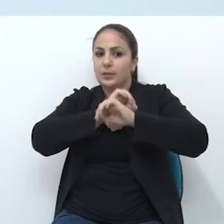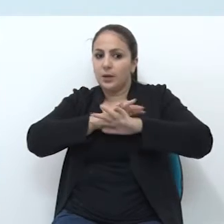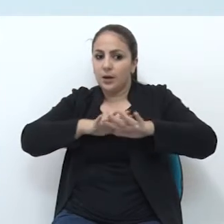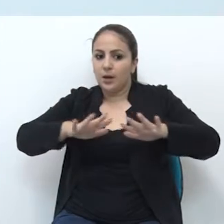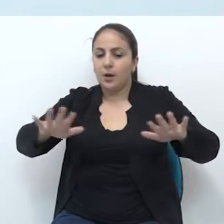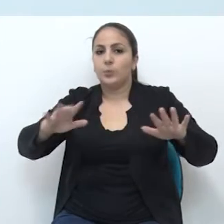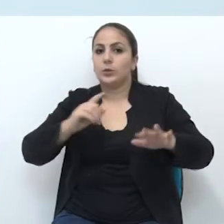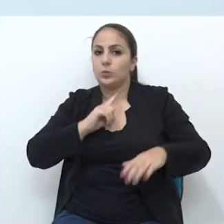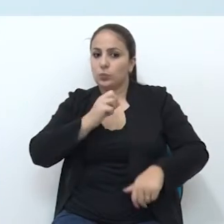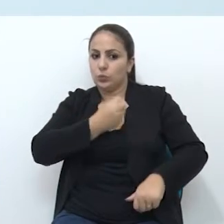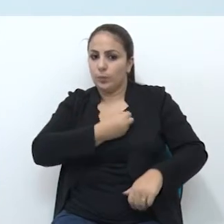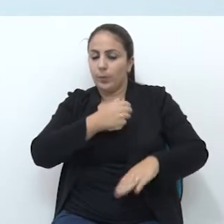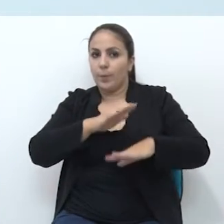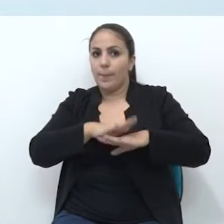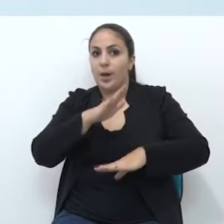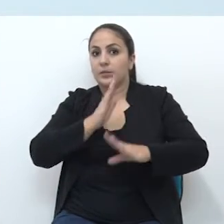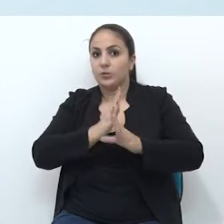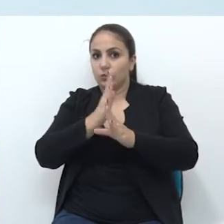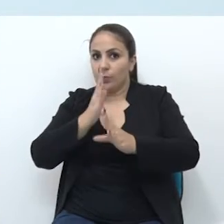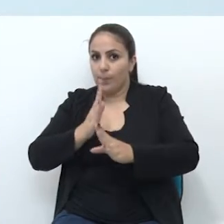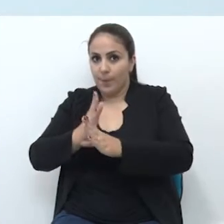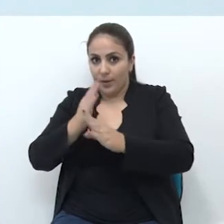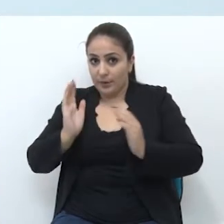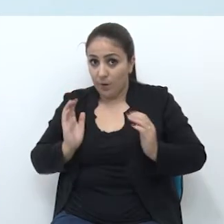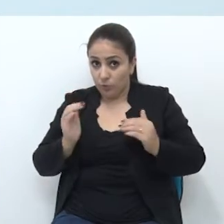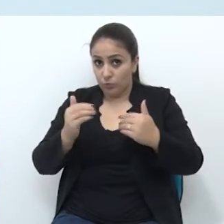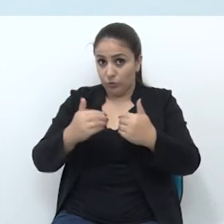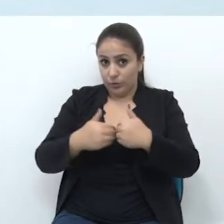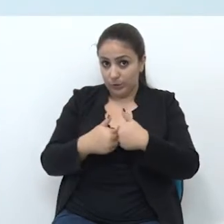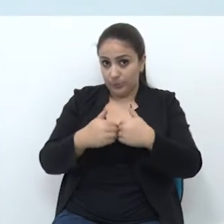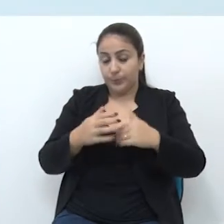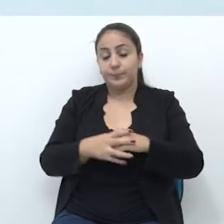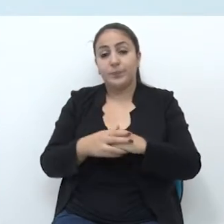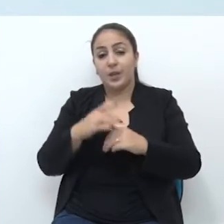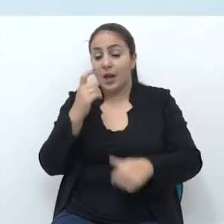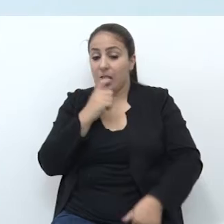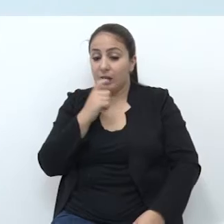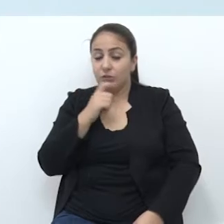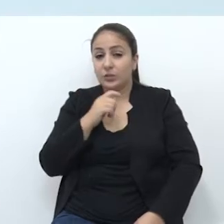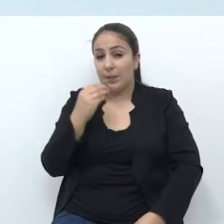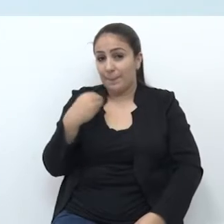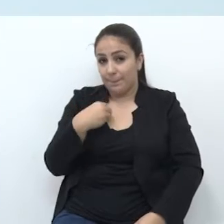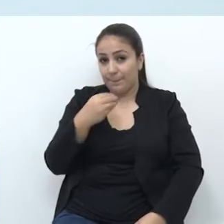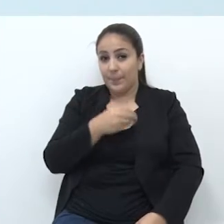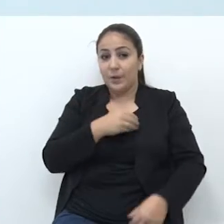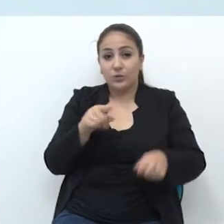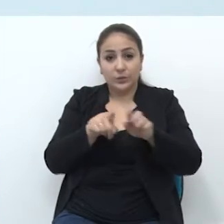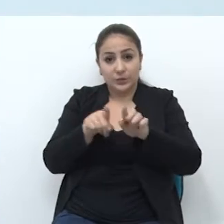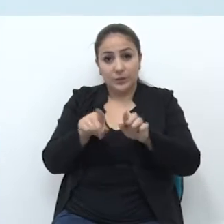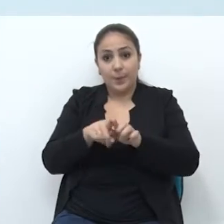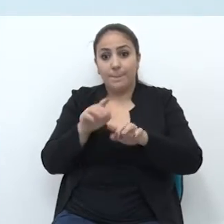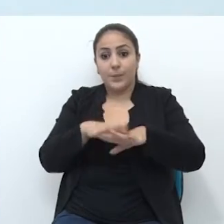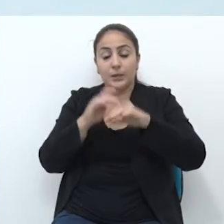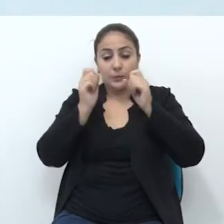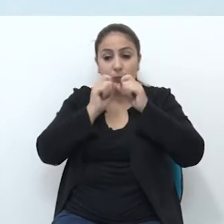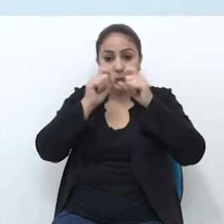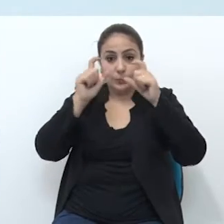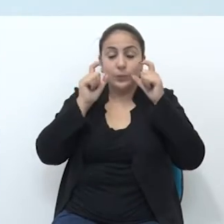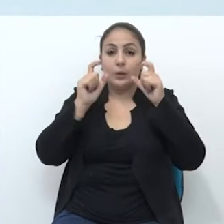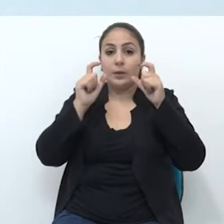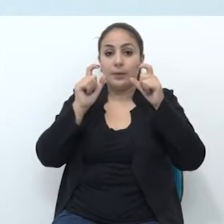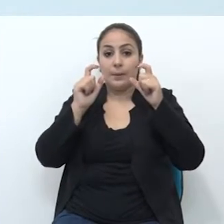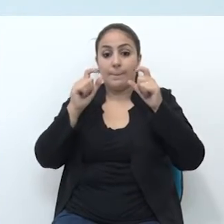amplo, então tem um número maior de diagnóstico aí. E acho que médicos também estão mais atentos,